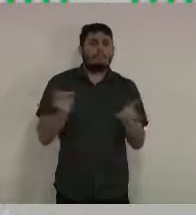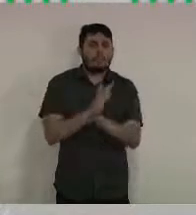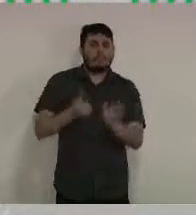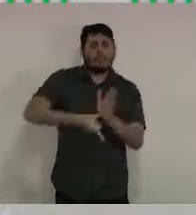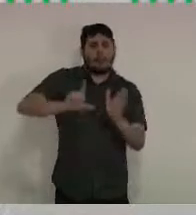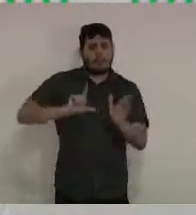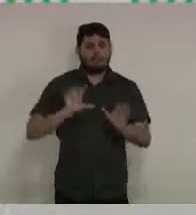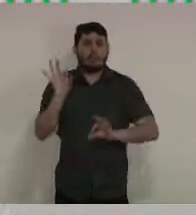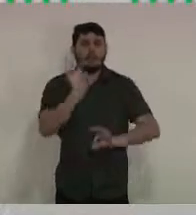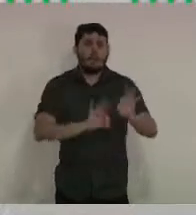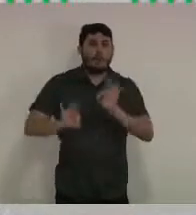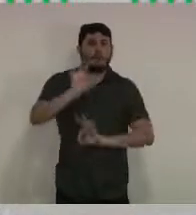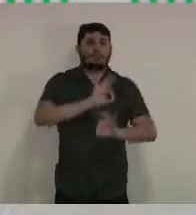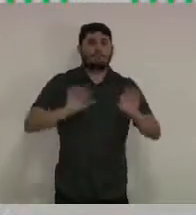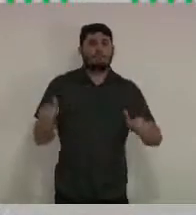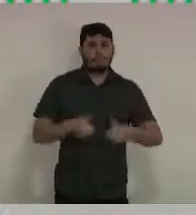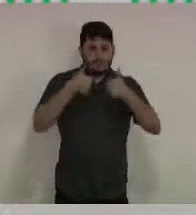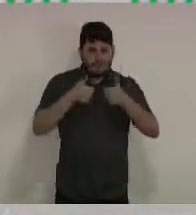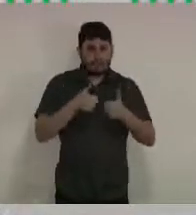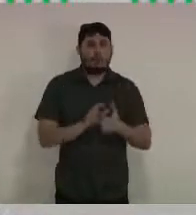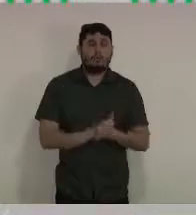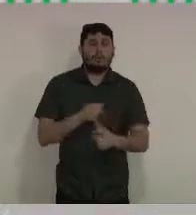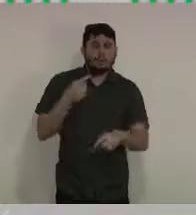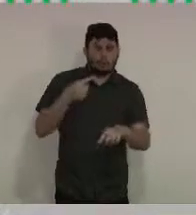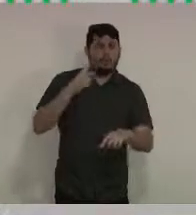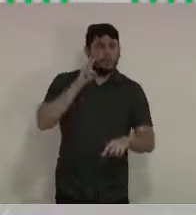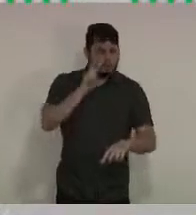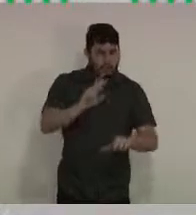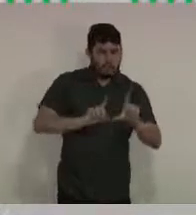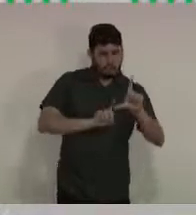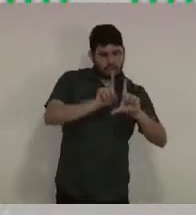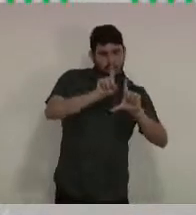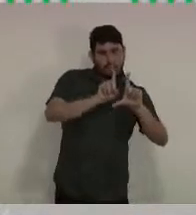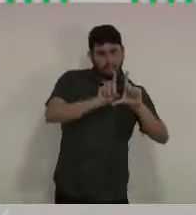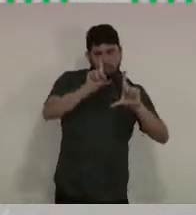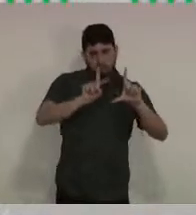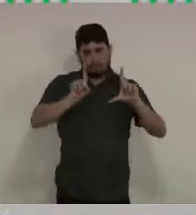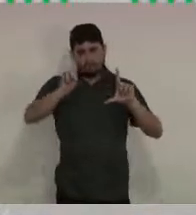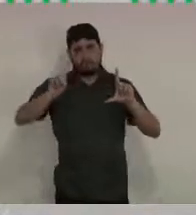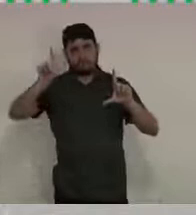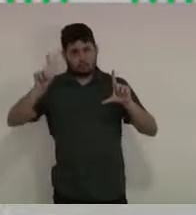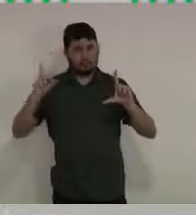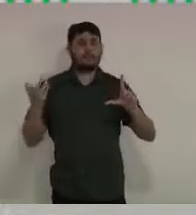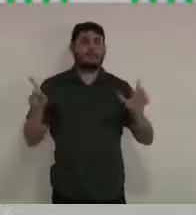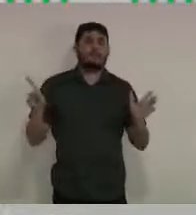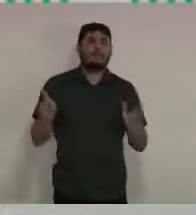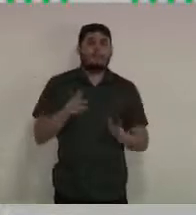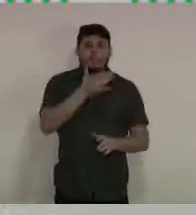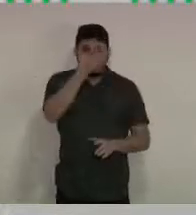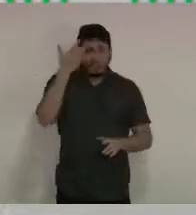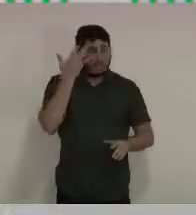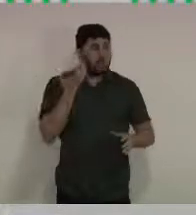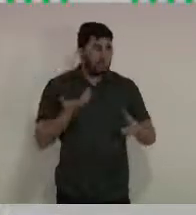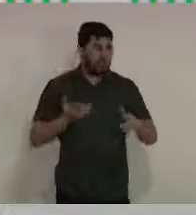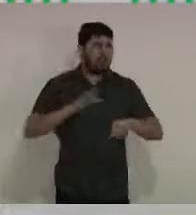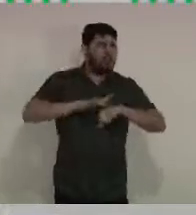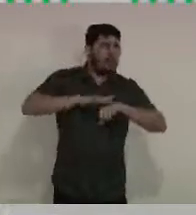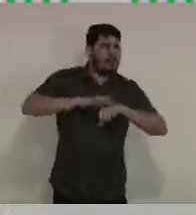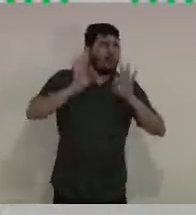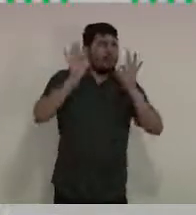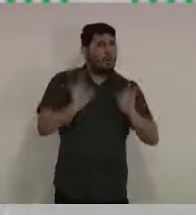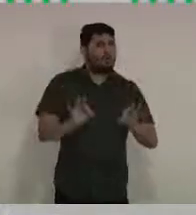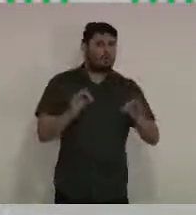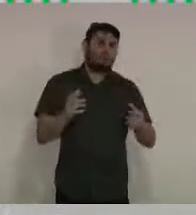ver claramente, nesses casos acumulados de COVID em Caruaru, a evolução dos casos. Nós já estamos